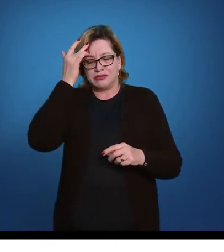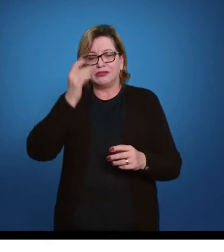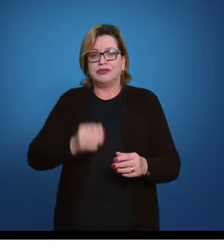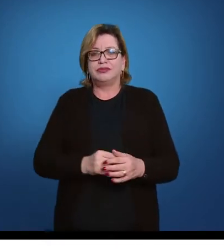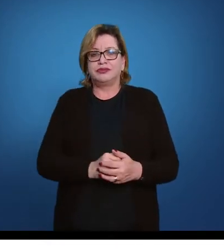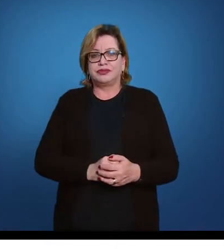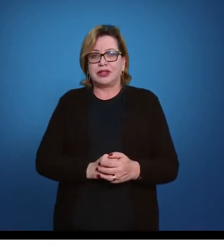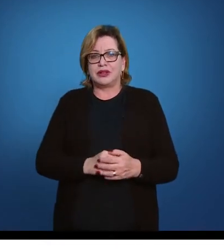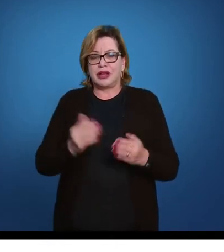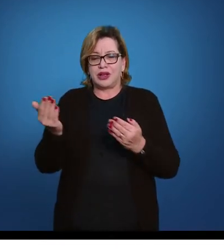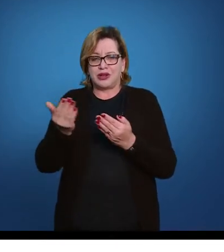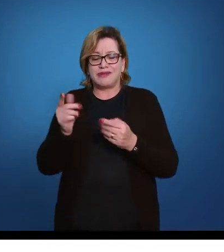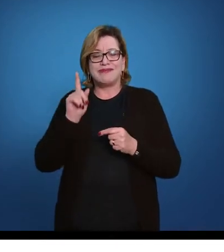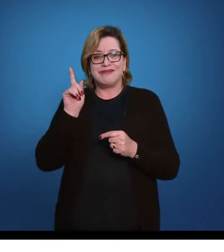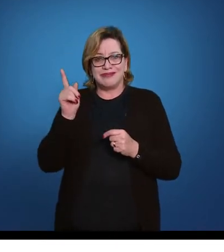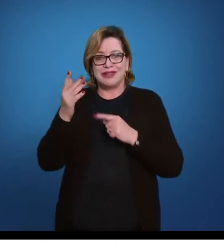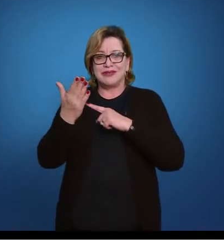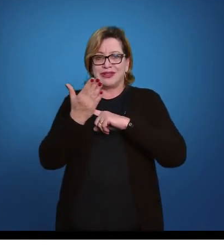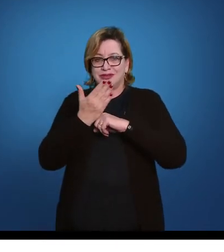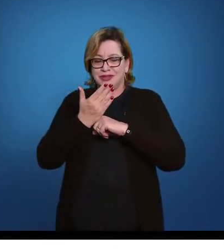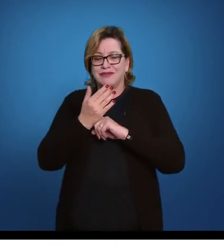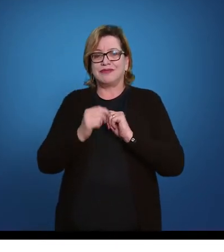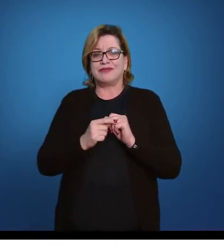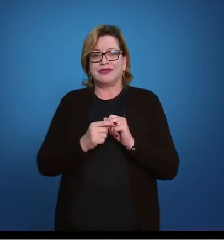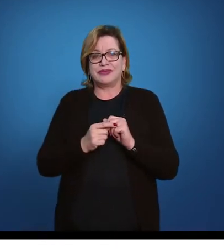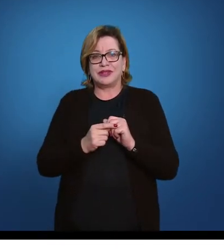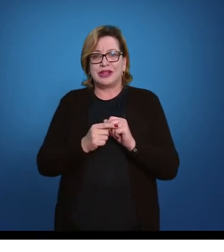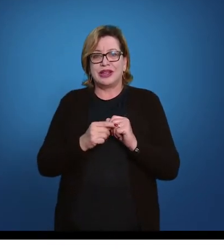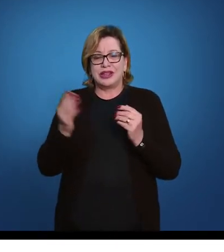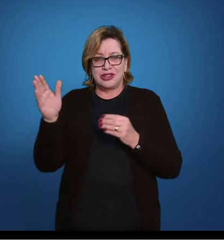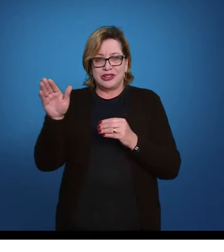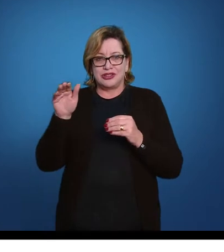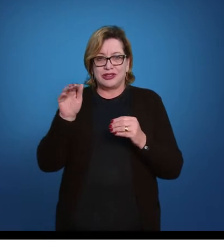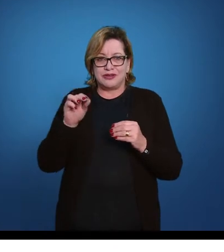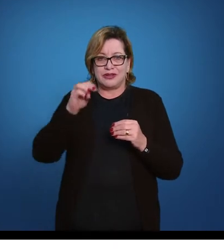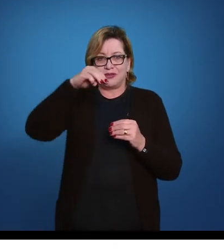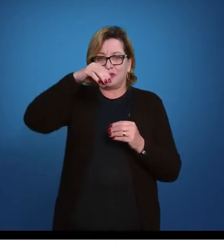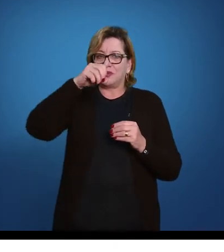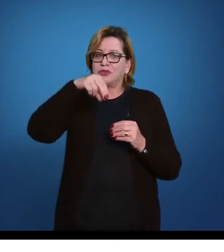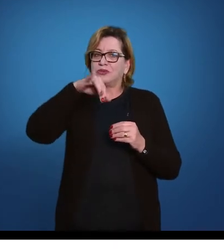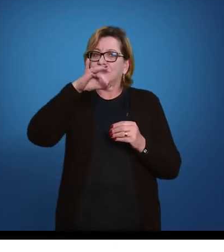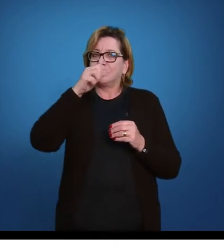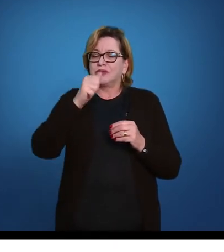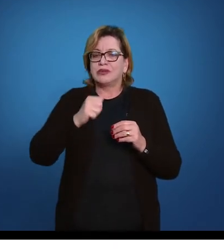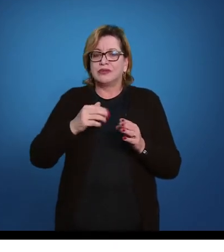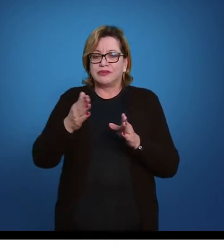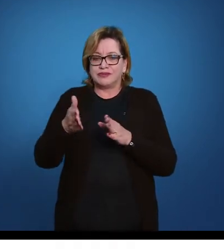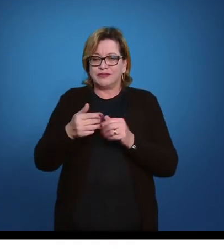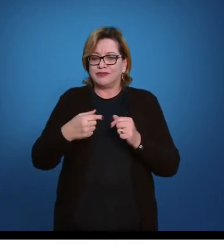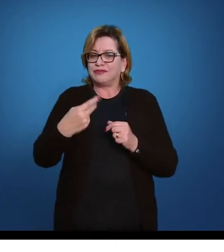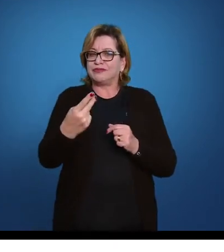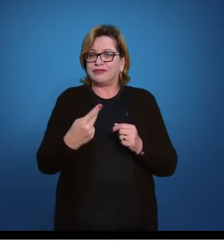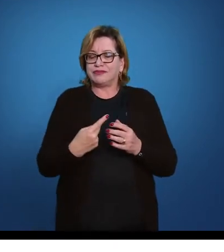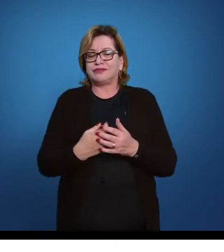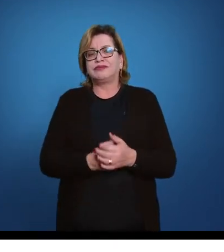a Carol vai nos ajudar no começo. Mônica, ajude a segurar, por favor. Fique do lado de cá.